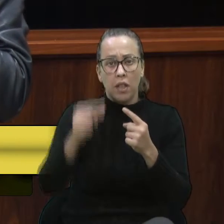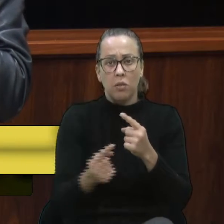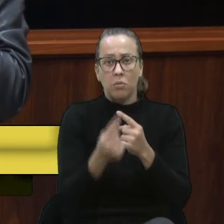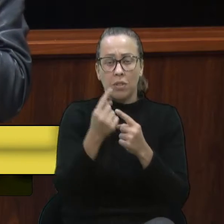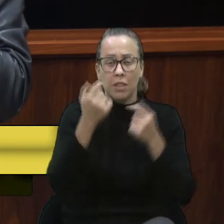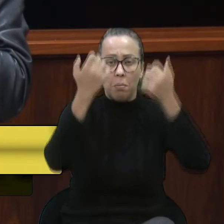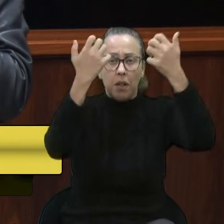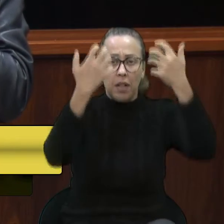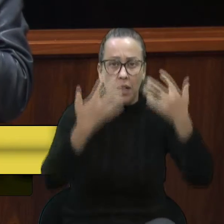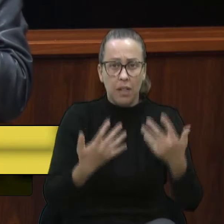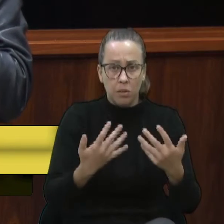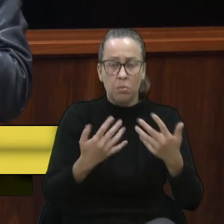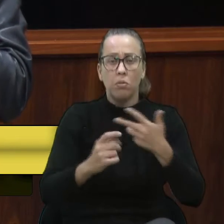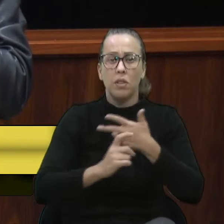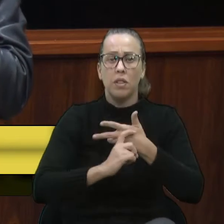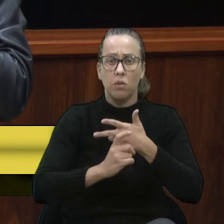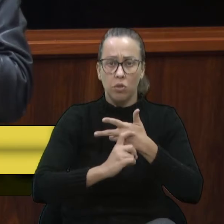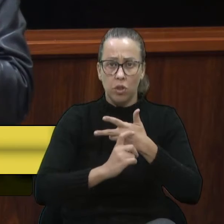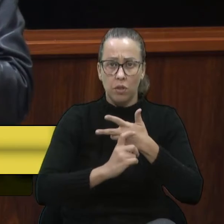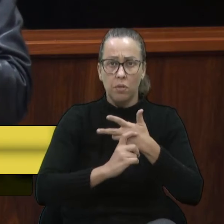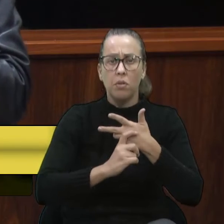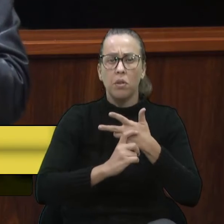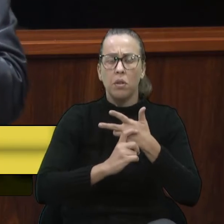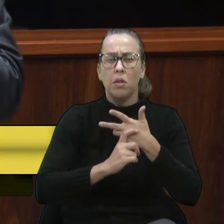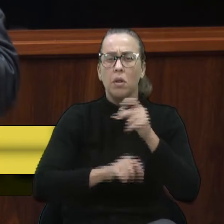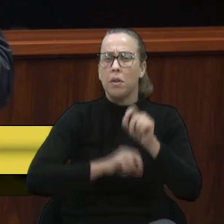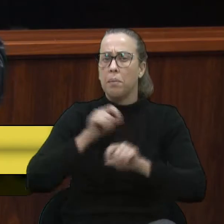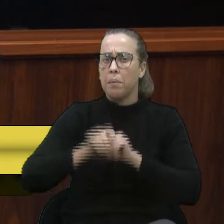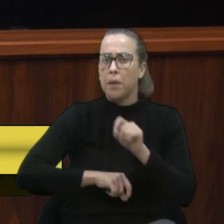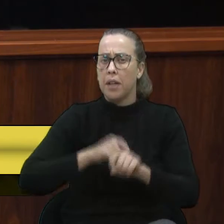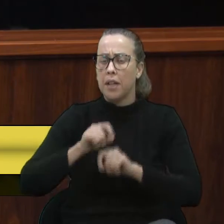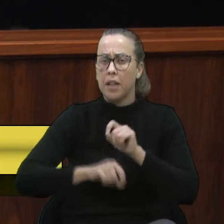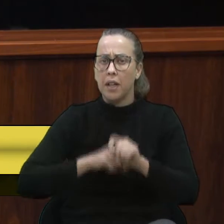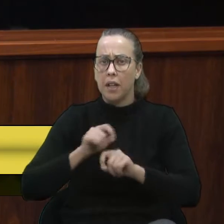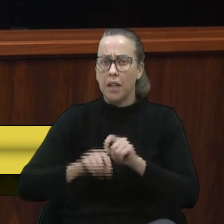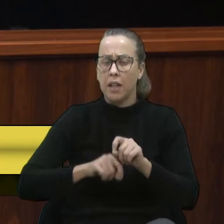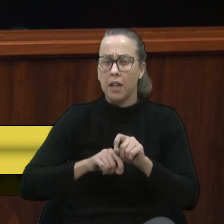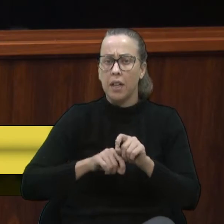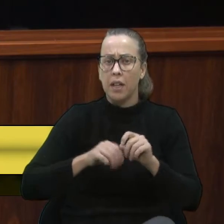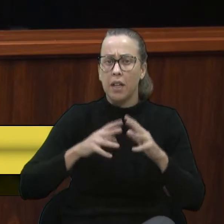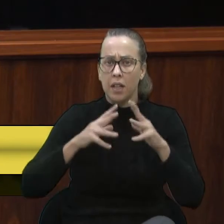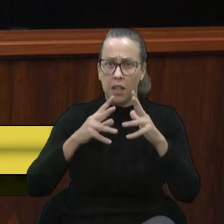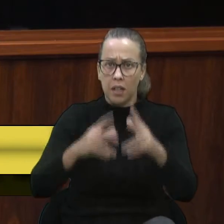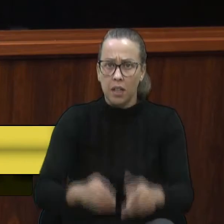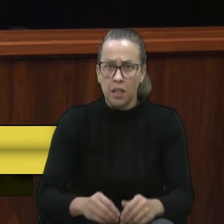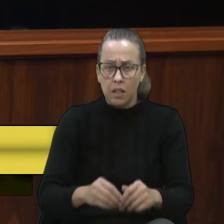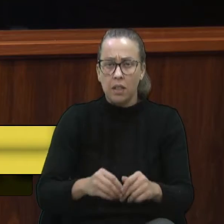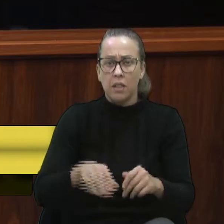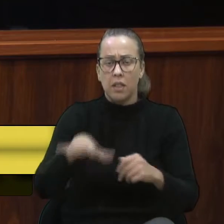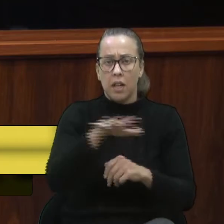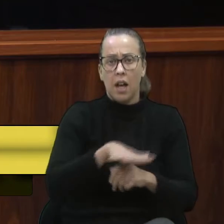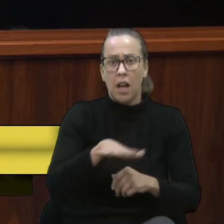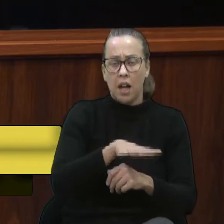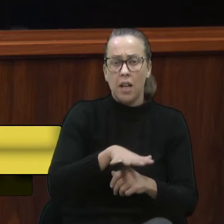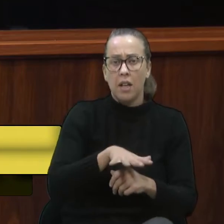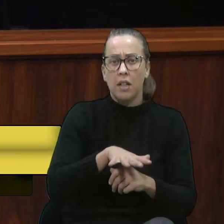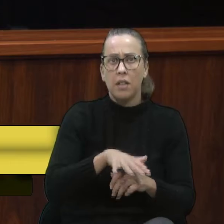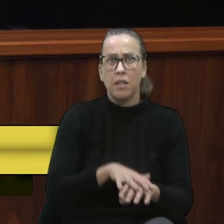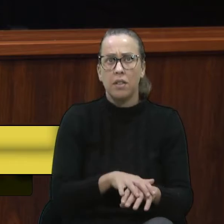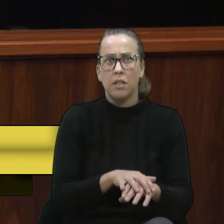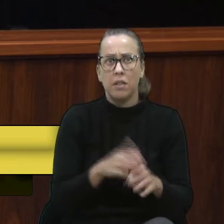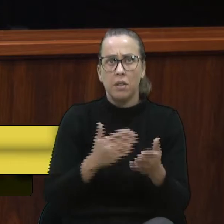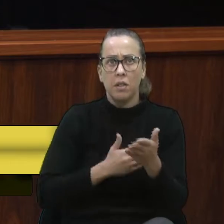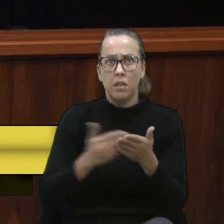uma indicação para o Executivo, para que os espaços públicos... Não precisa